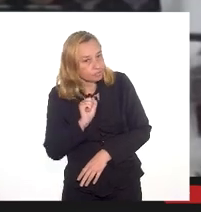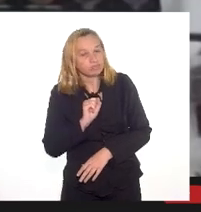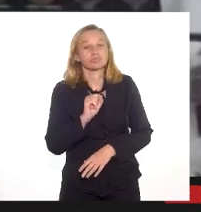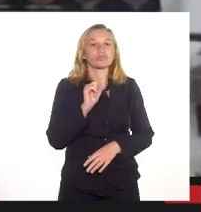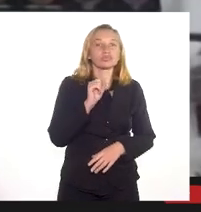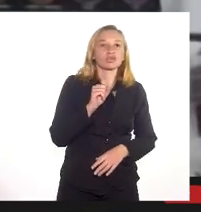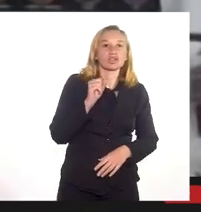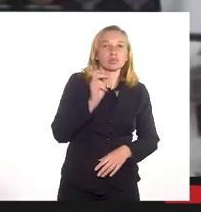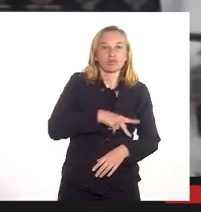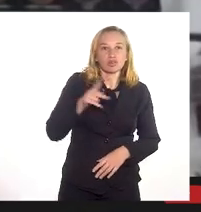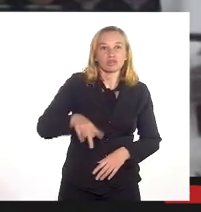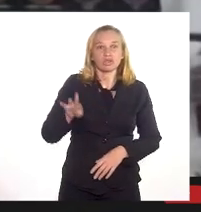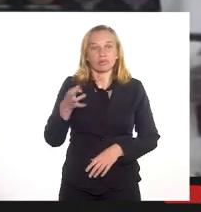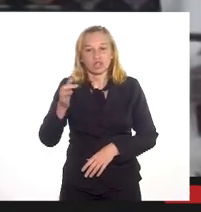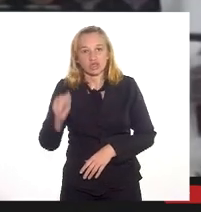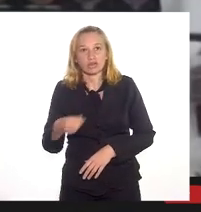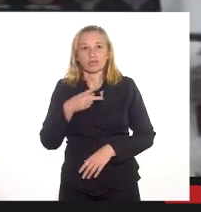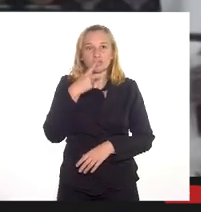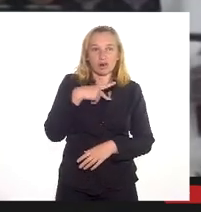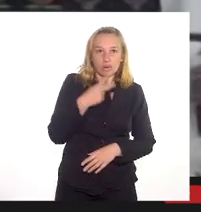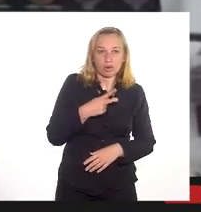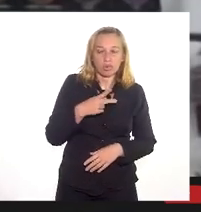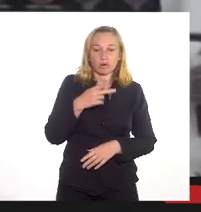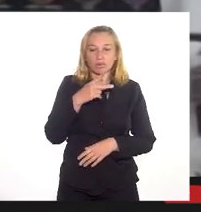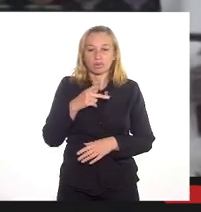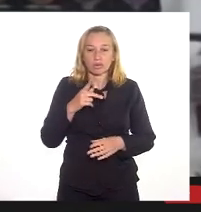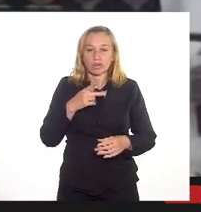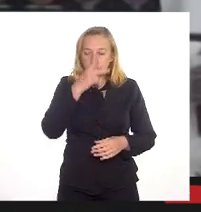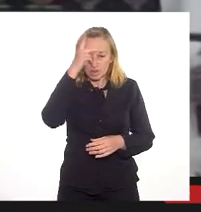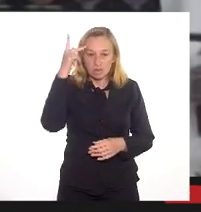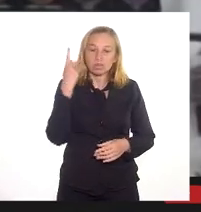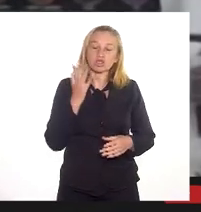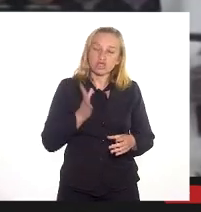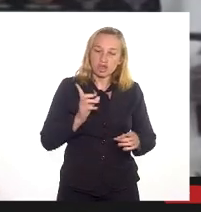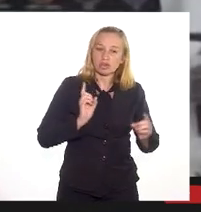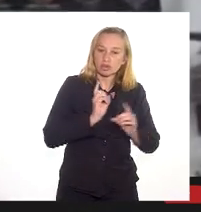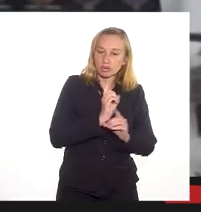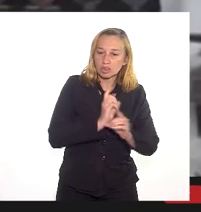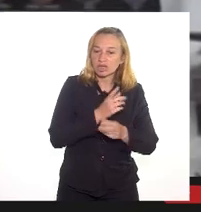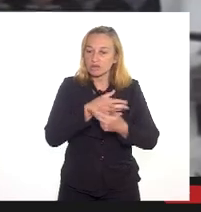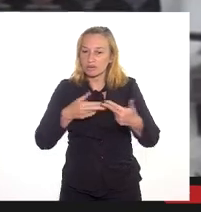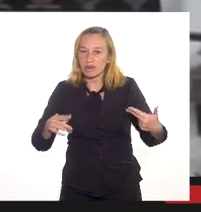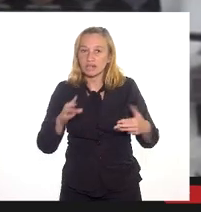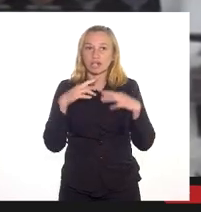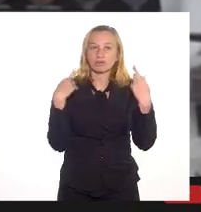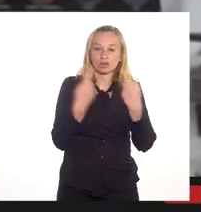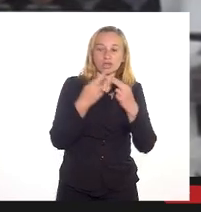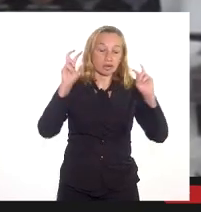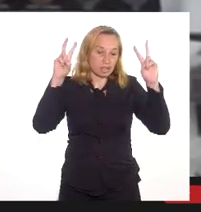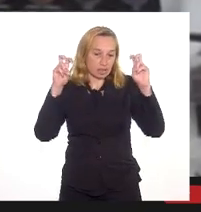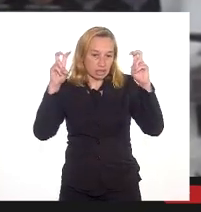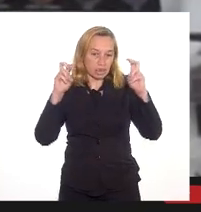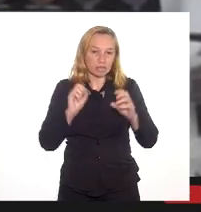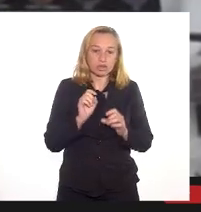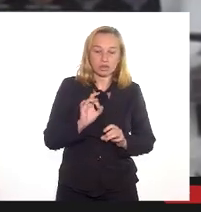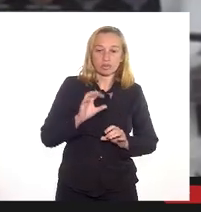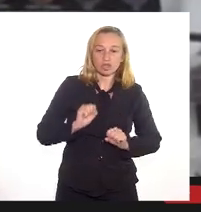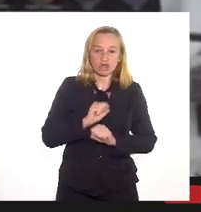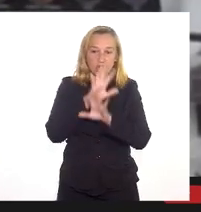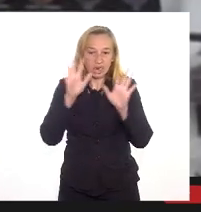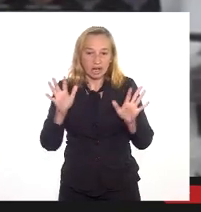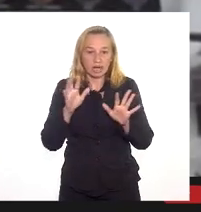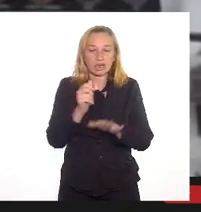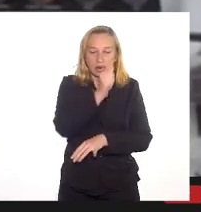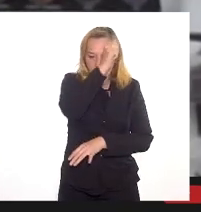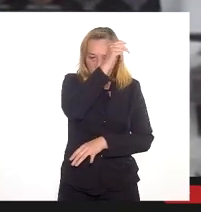o professor Adá, que, enfim, são pessoas realmente que a gente já está se encontrando em outras audiências desse tema, mas só para deixar claro que a prefeitura estava